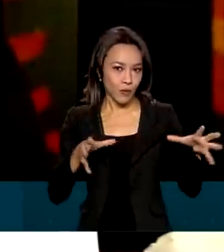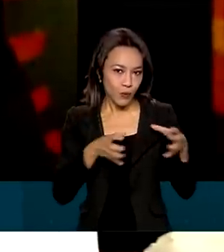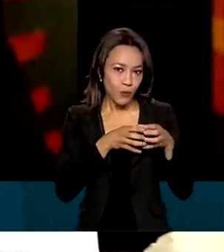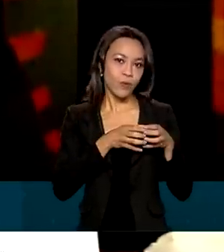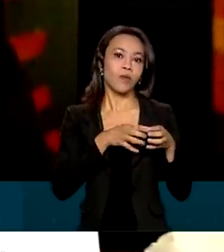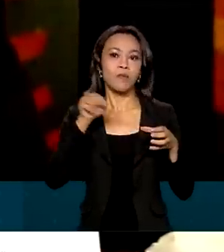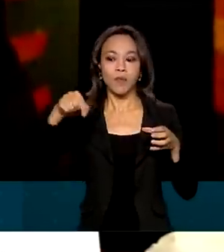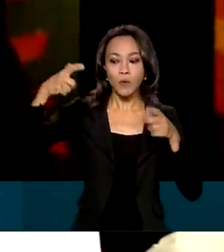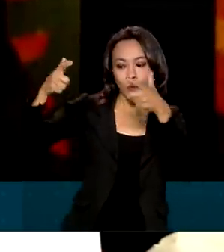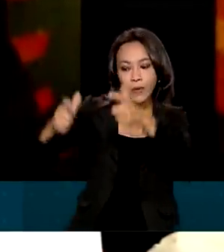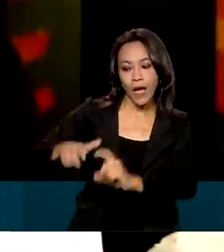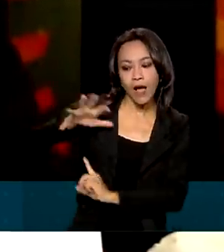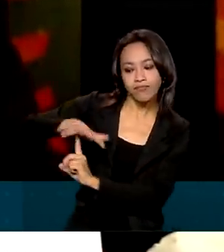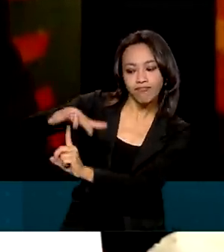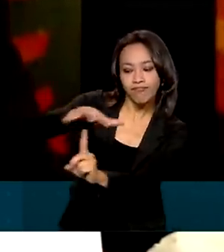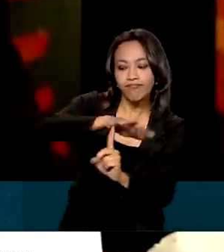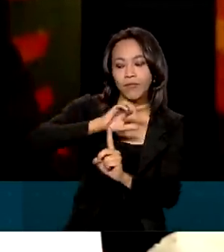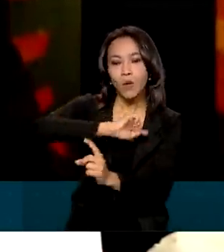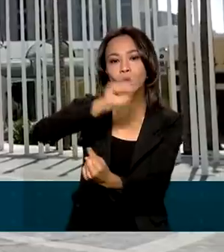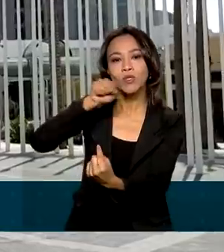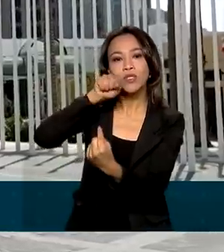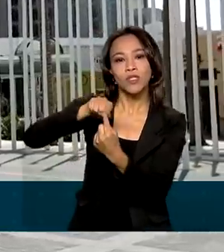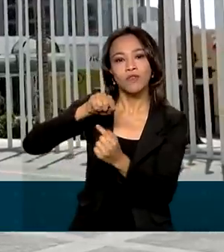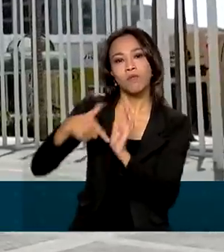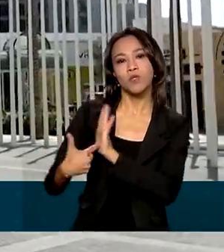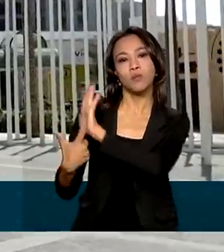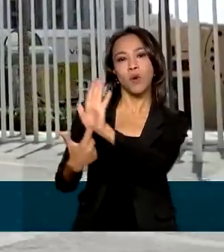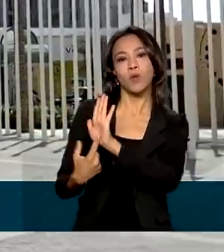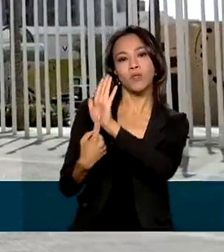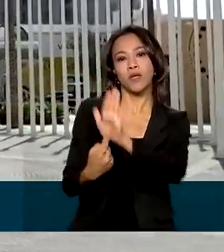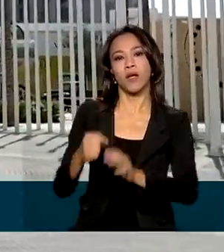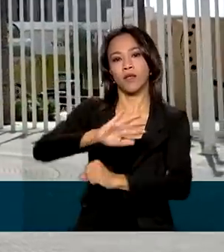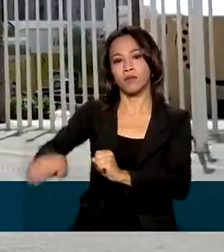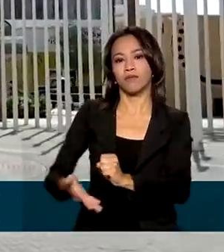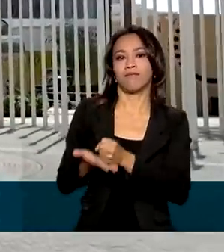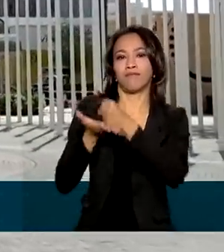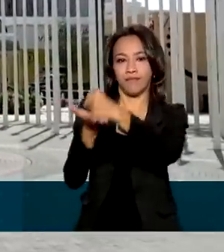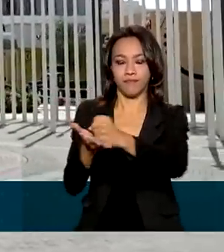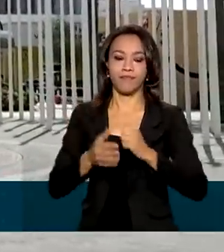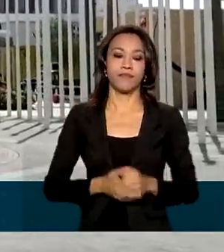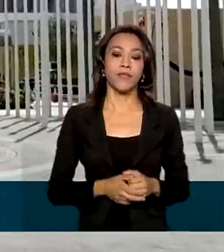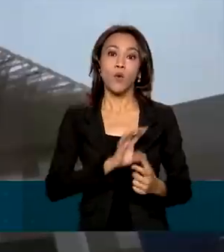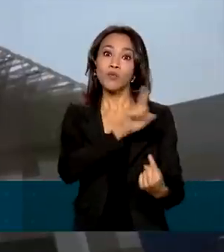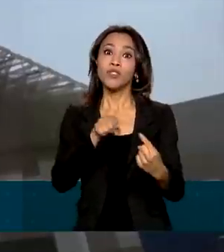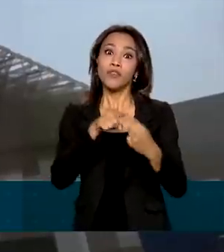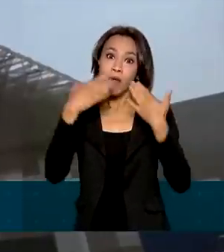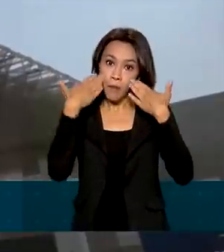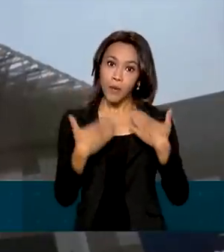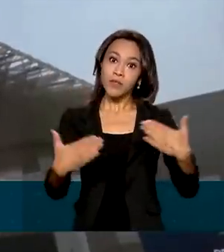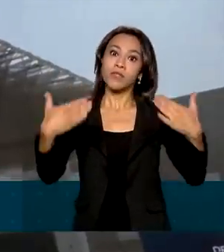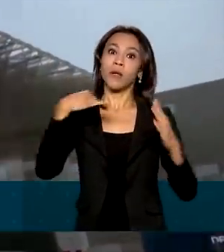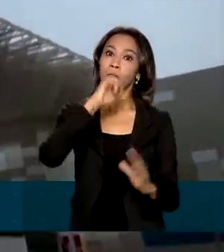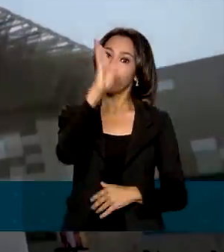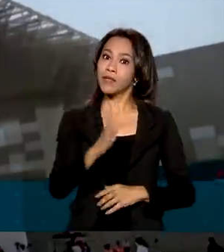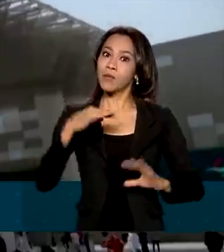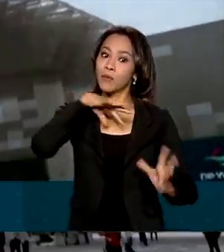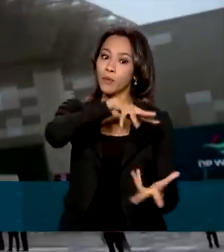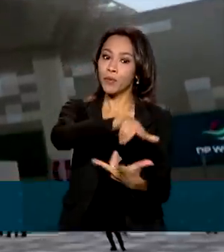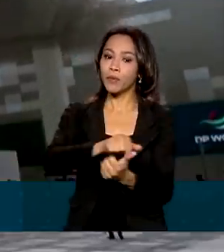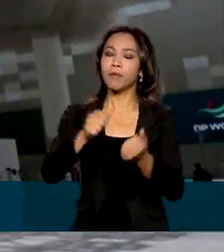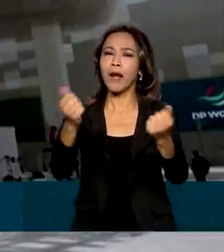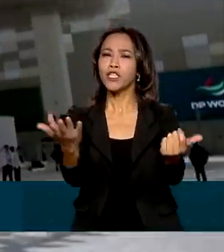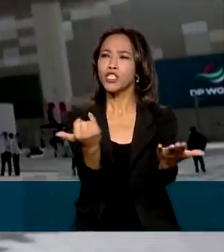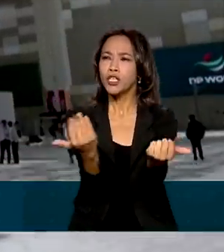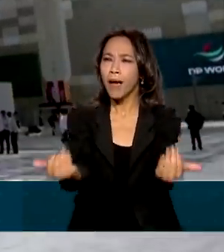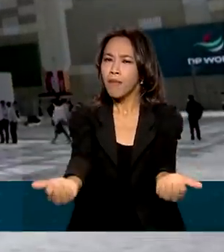pavilhão no distrito da sustentabilidade. Além de apresentar o Brasil ao mundo, a participação deve atrair investimentos para o país